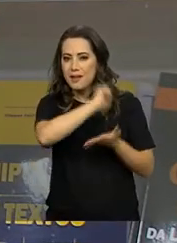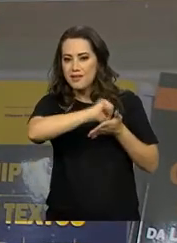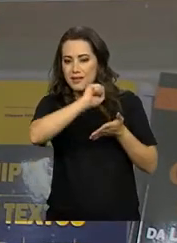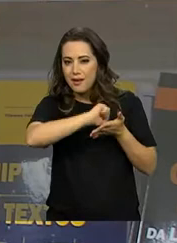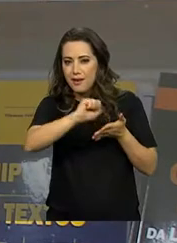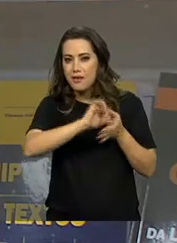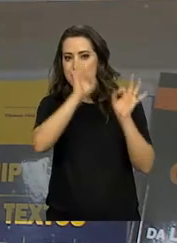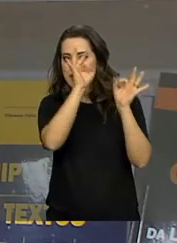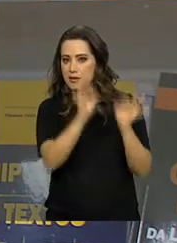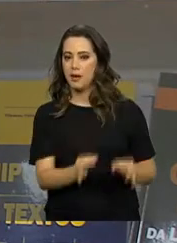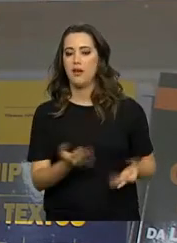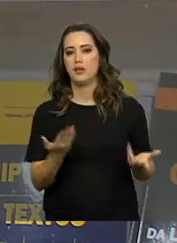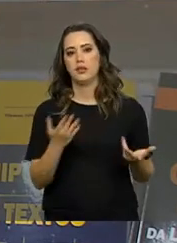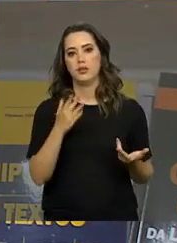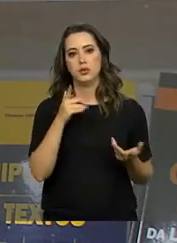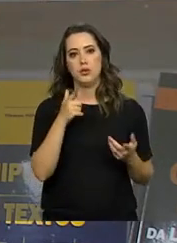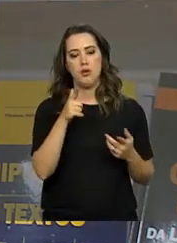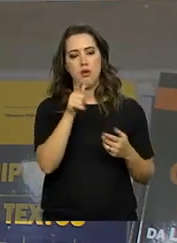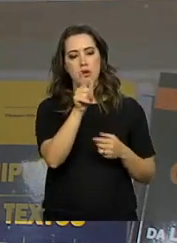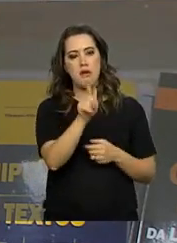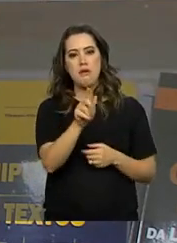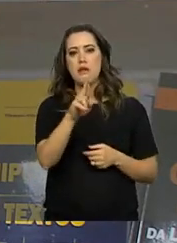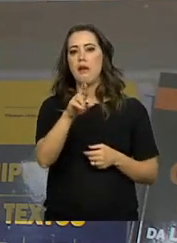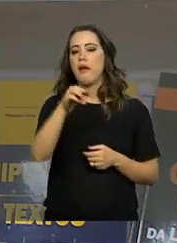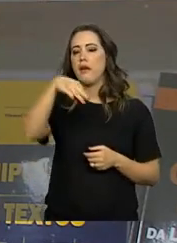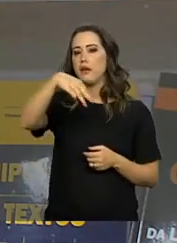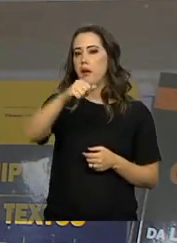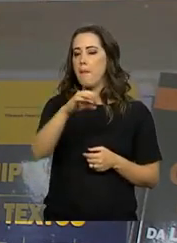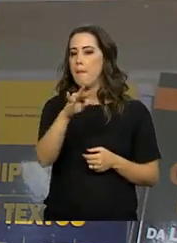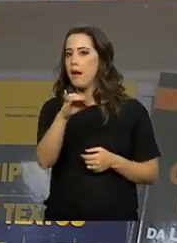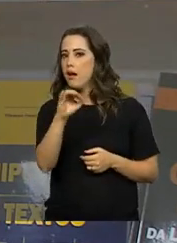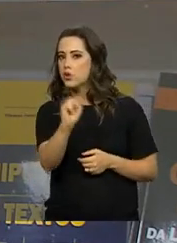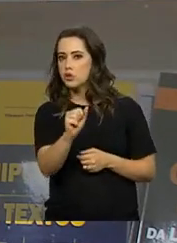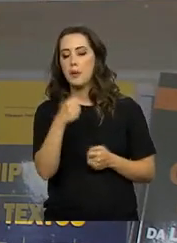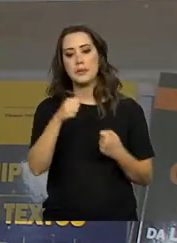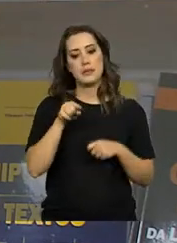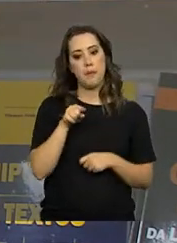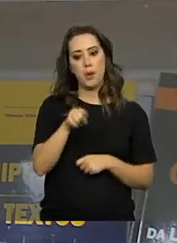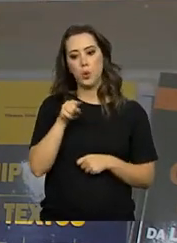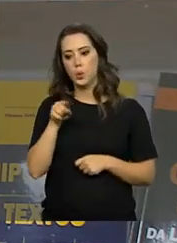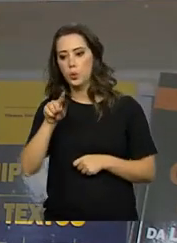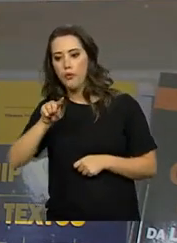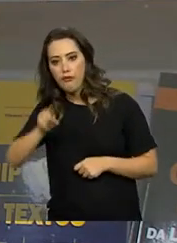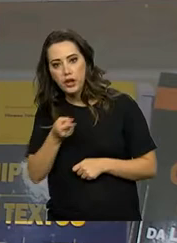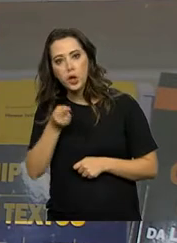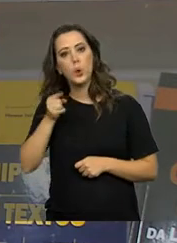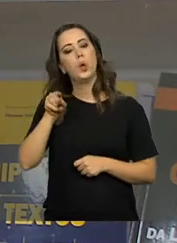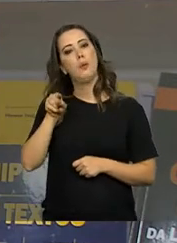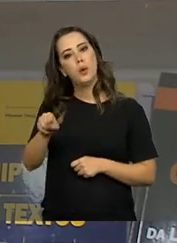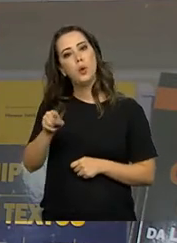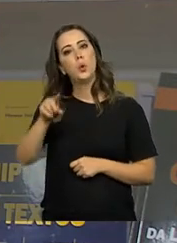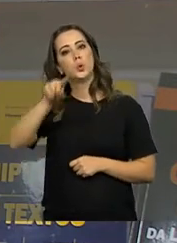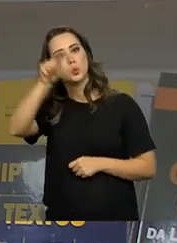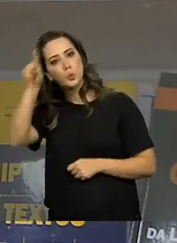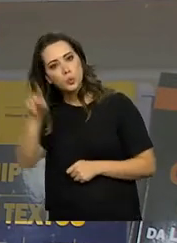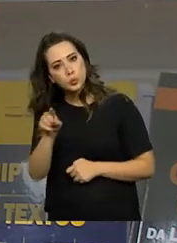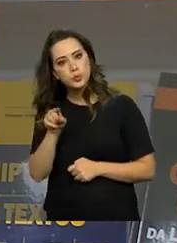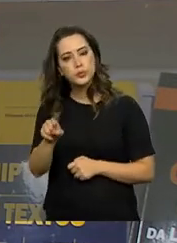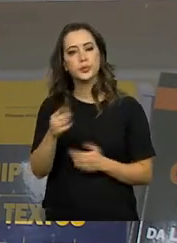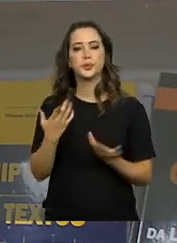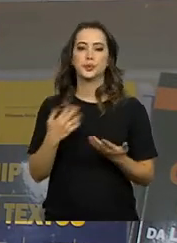falhas mais comuns na parte de redação é falta de pontuação, né? Não saber empregar adequadamente sinais de pontuação,